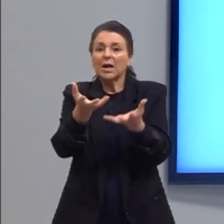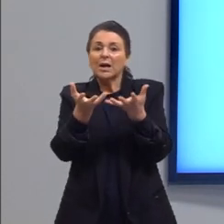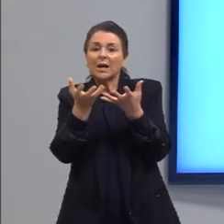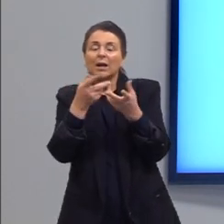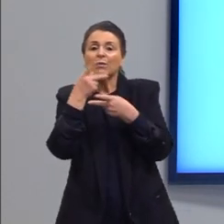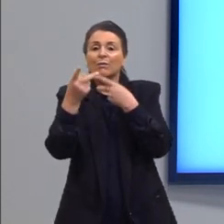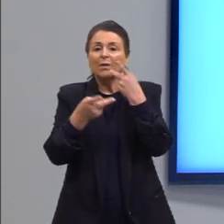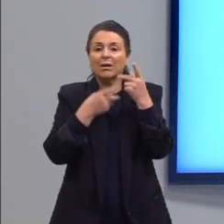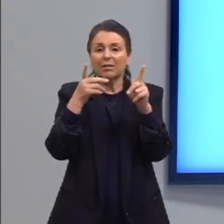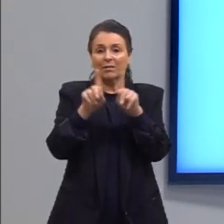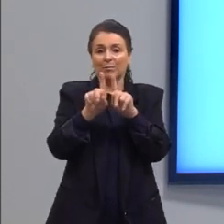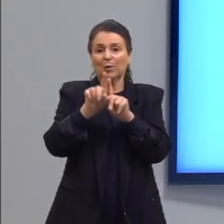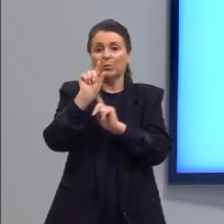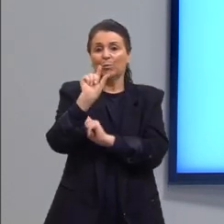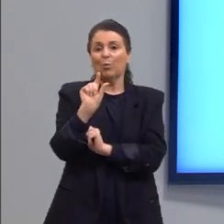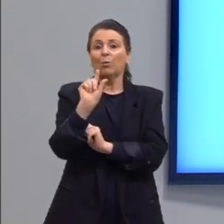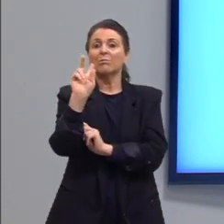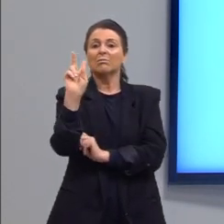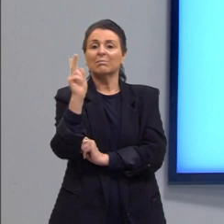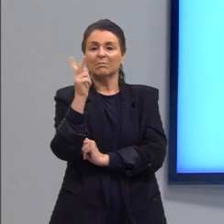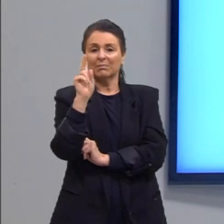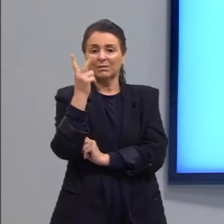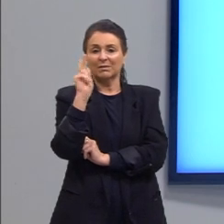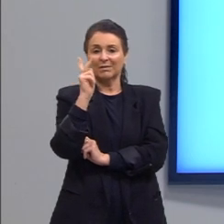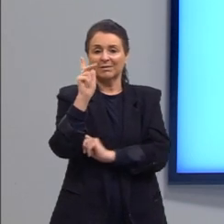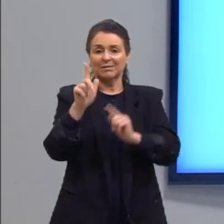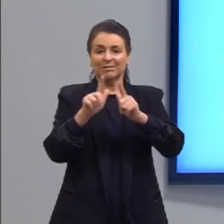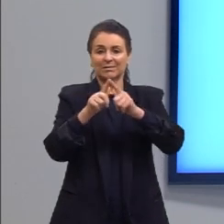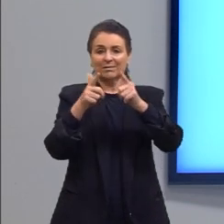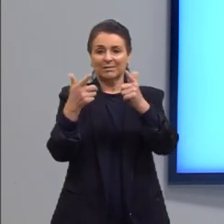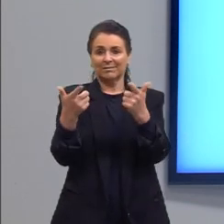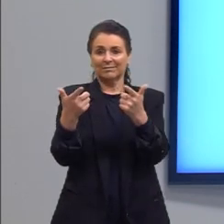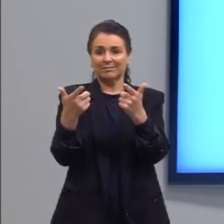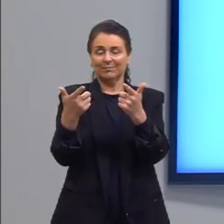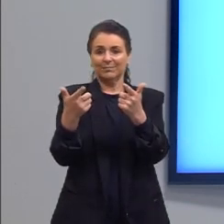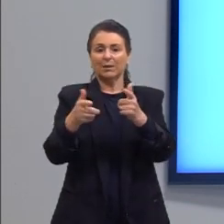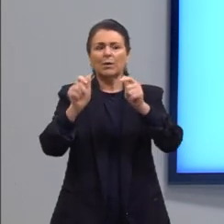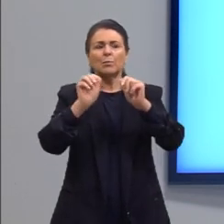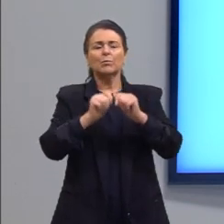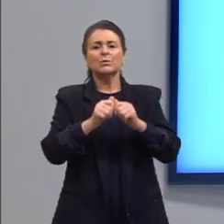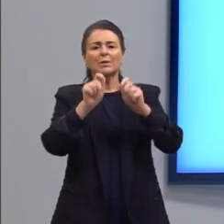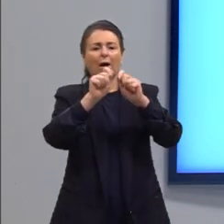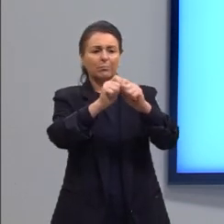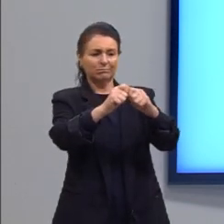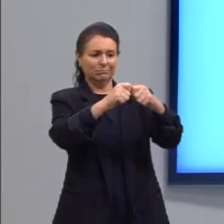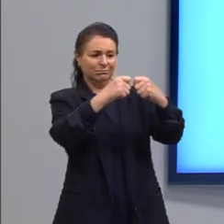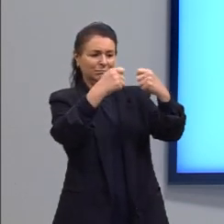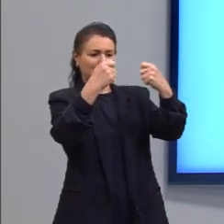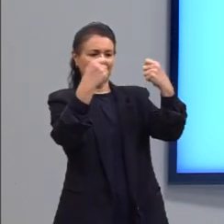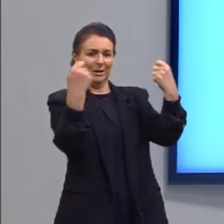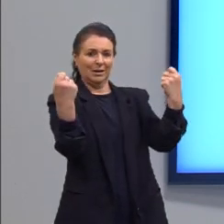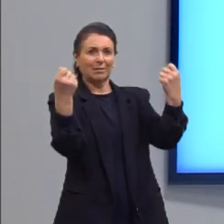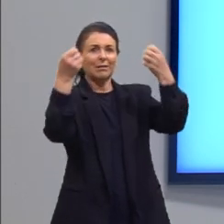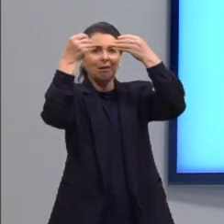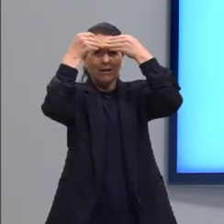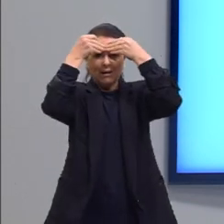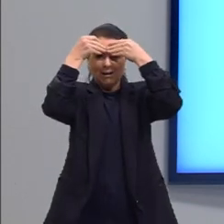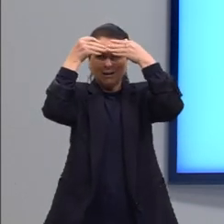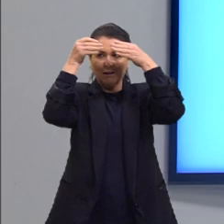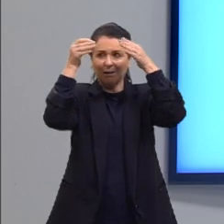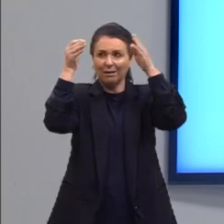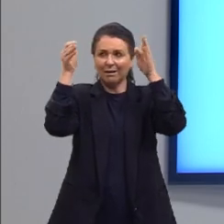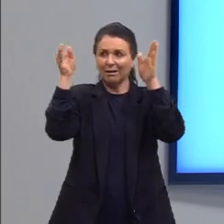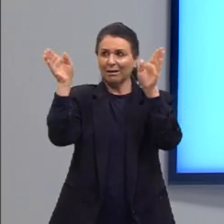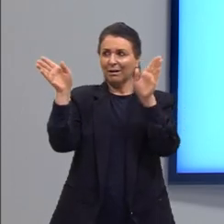falar com vocês um pouquinho aí da história do jornal. Vamos abrir aí uma porta para relembrar o passado